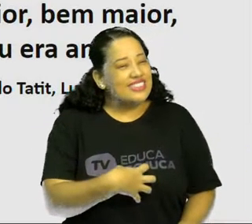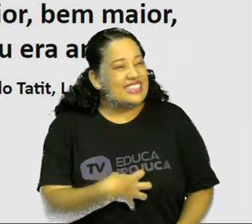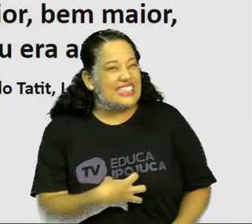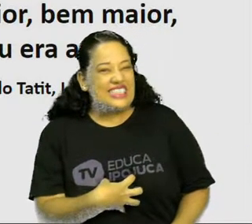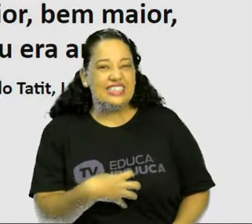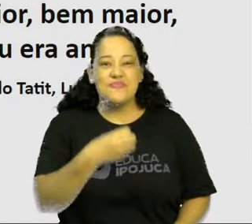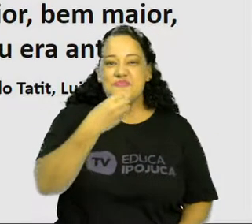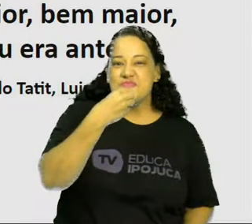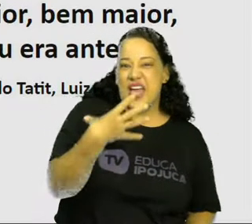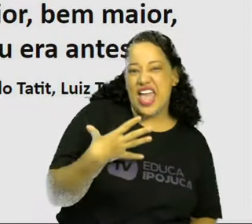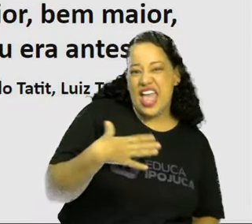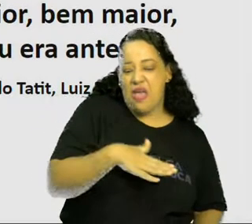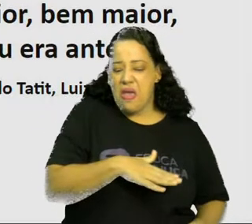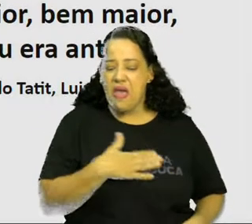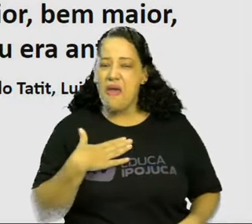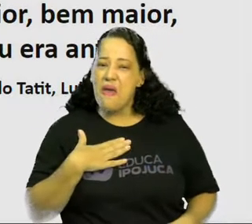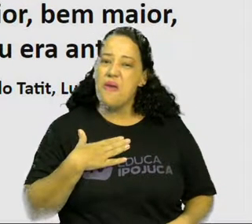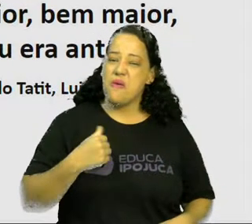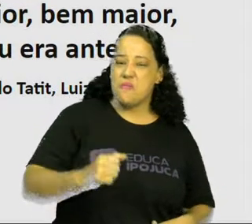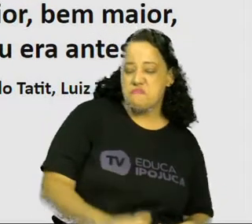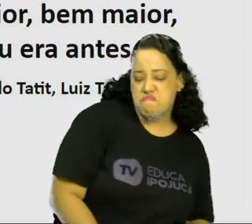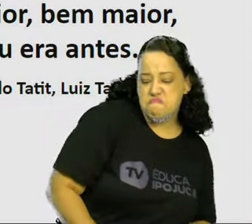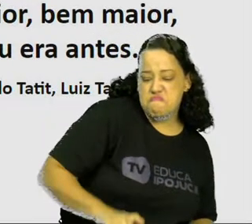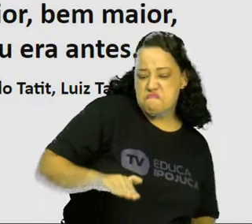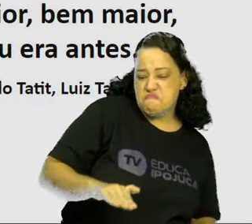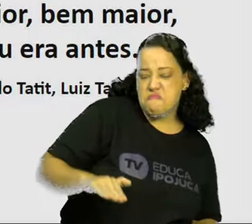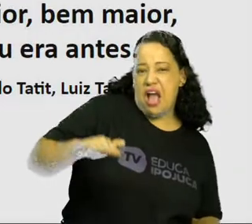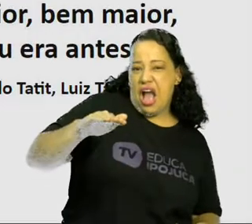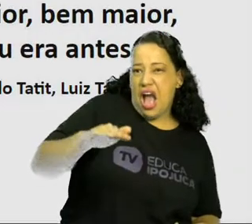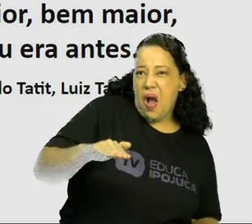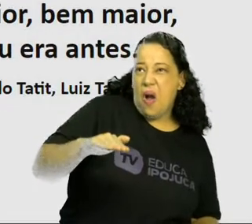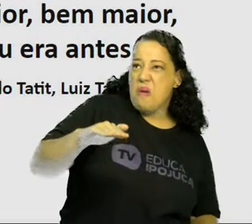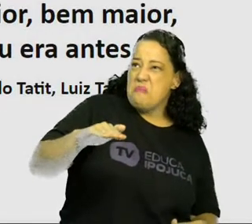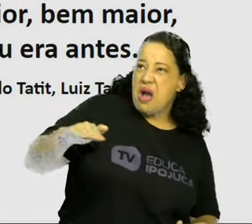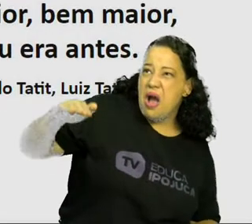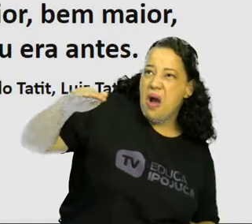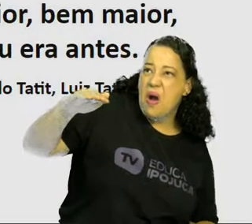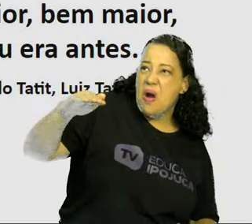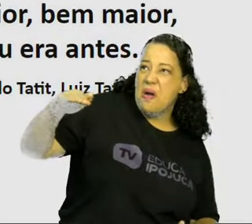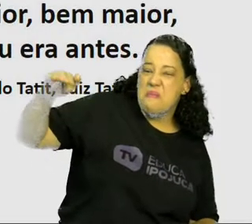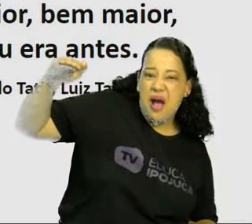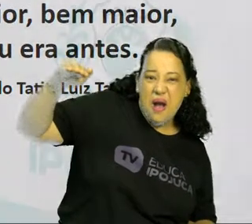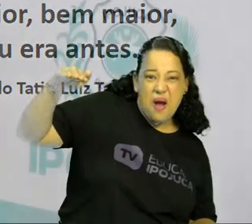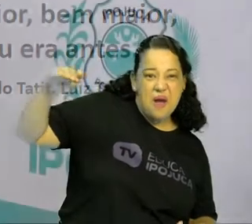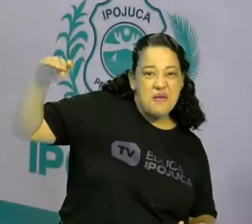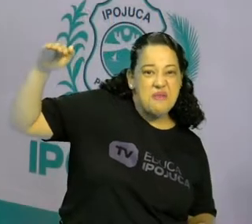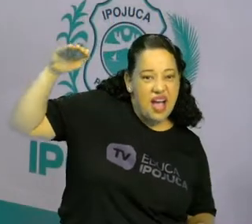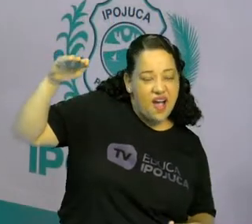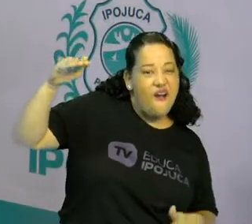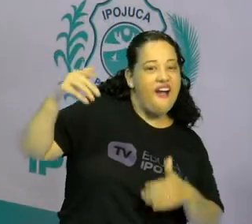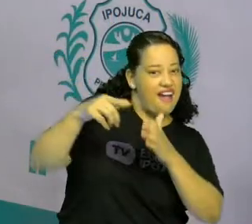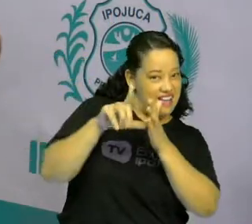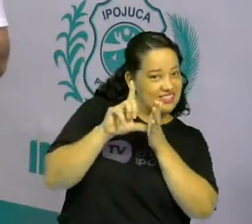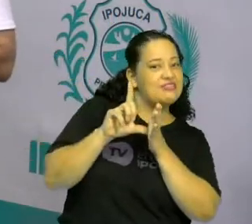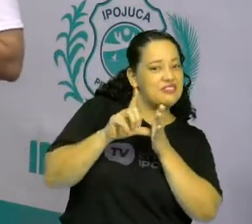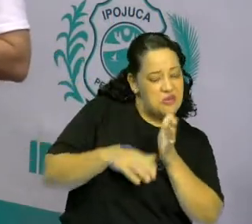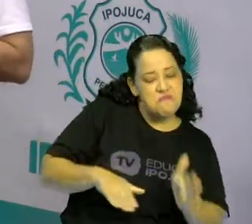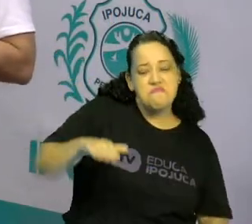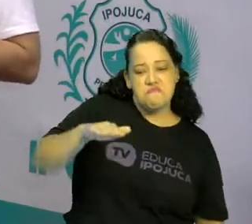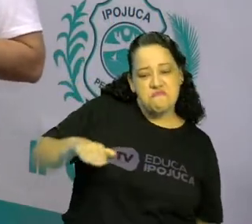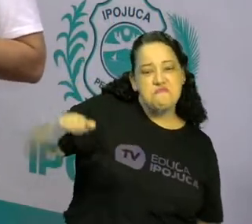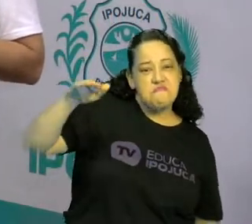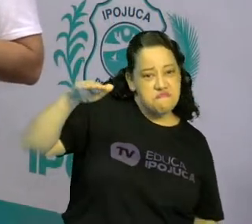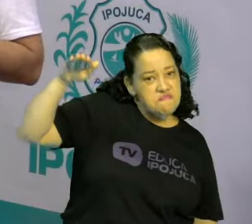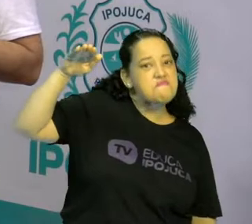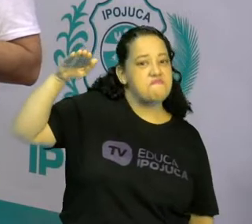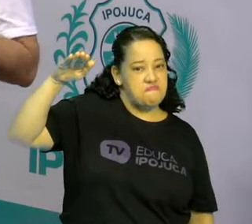bem maior, bem maior, bem maior do que eu era antes. Legal, né,